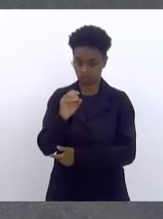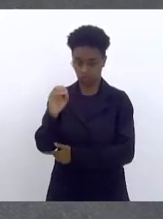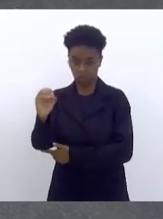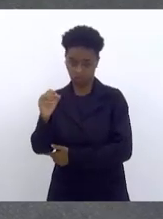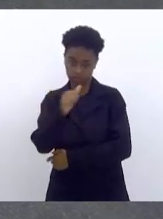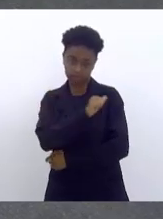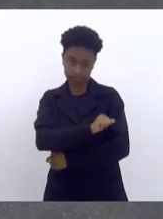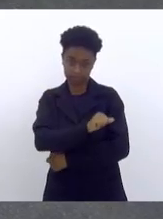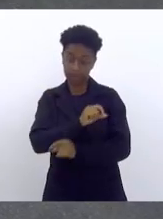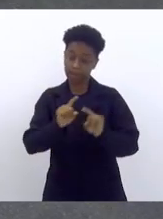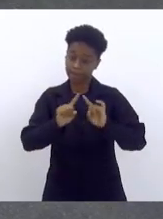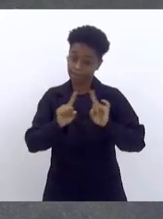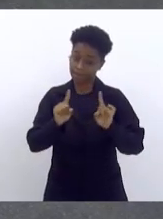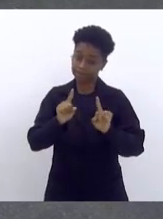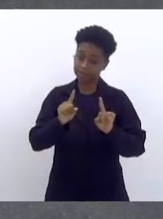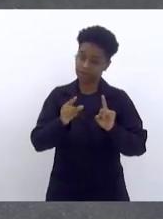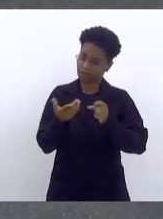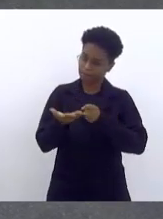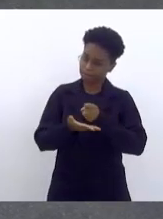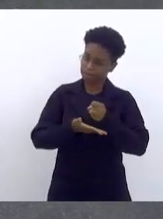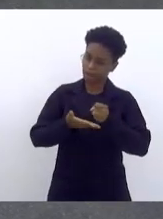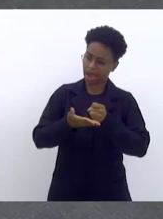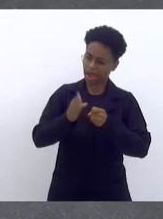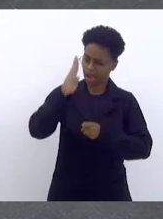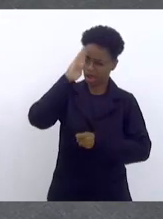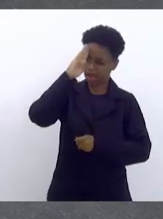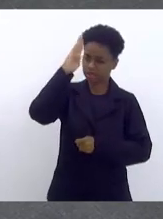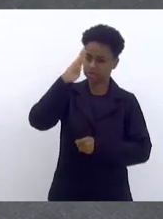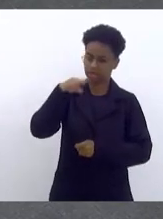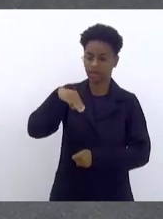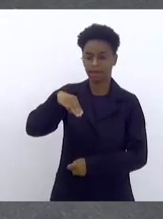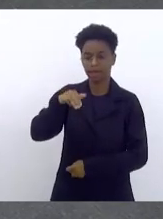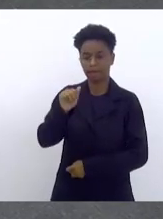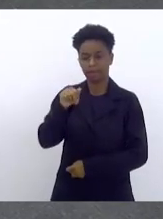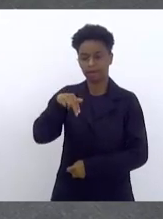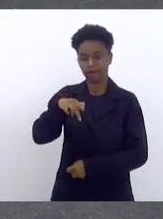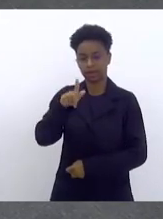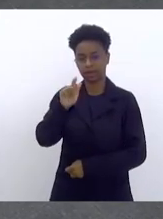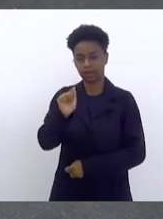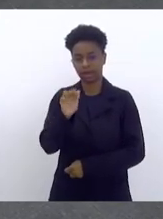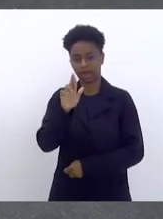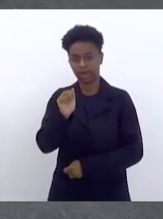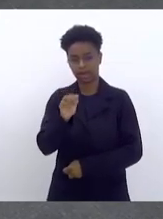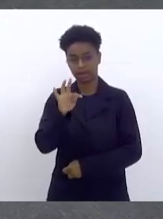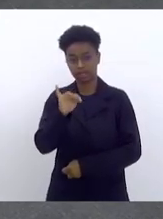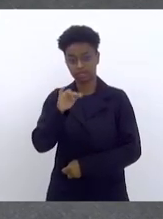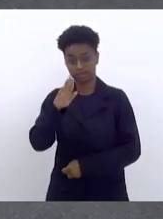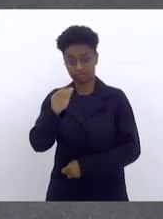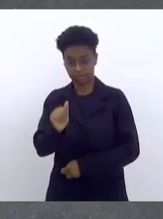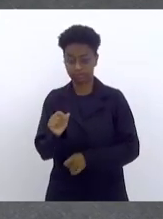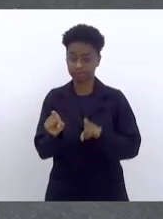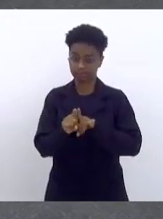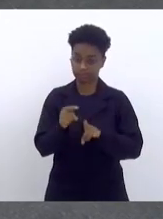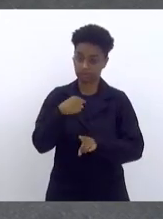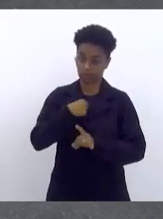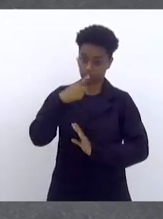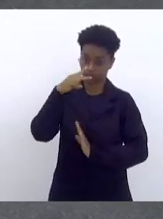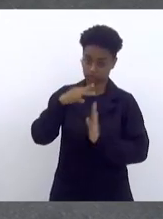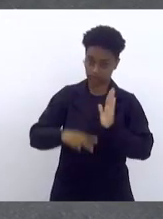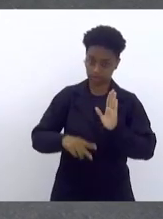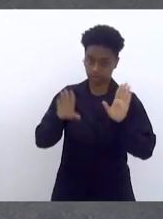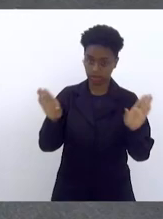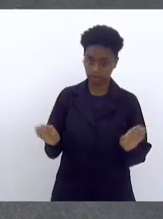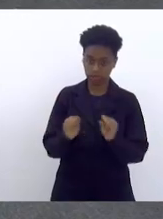de Janeiro, mas, fundamentalmente, em Mangaratiba. E eu que vou aqui ler o